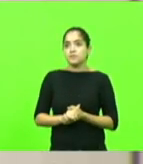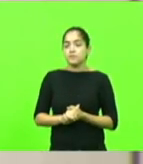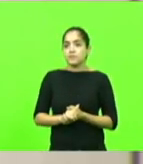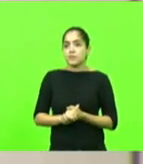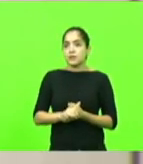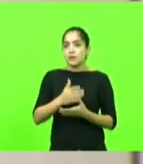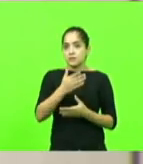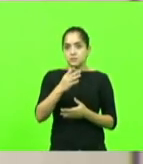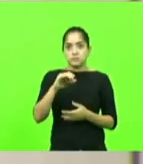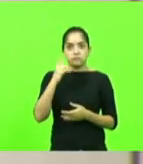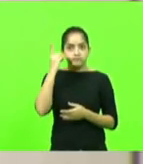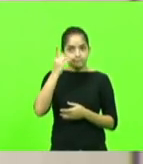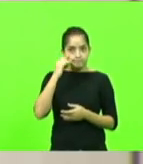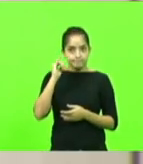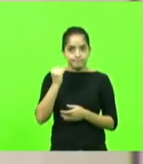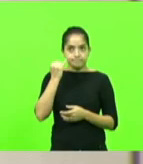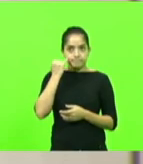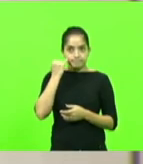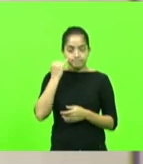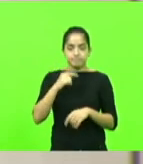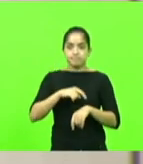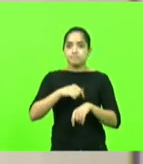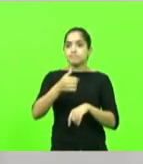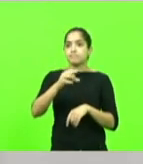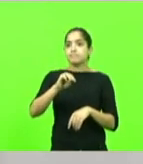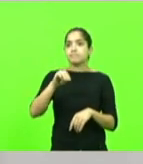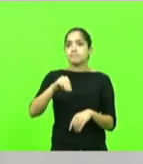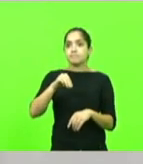Gessé Lopes, o V. Exª será 10 minutos, deputado.